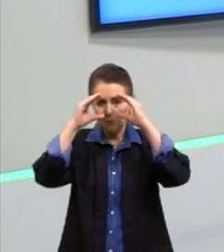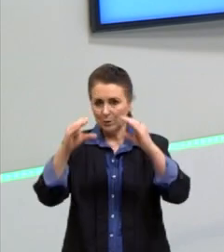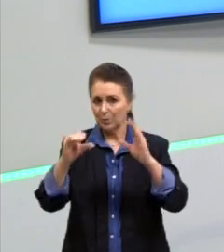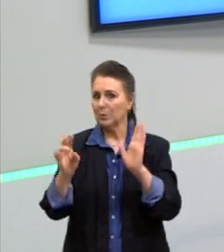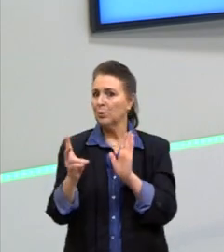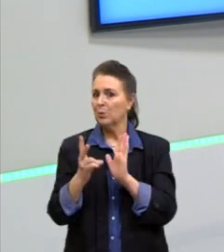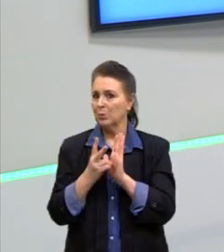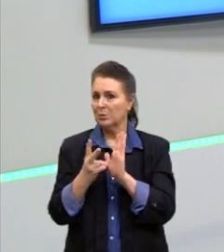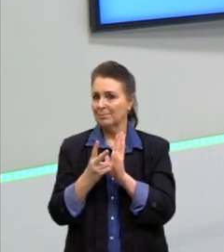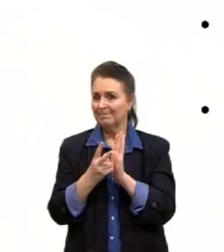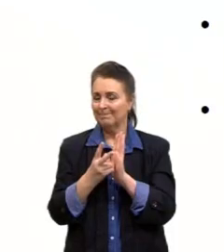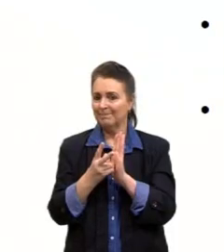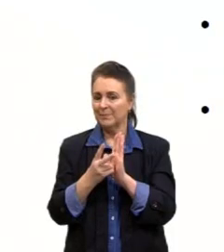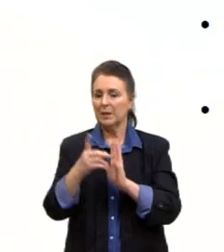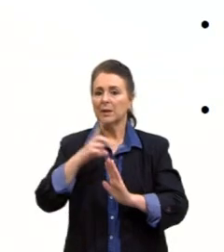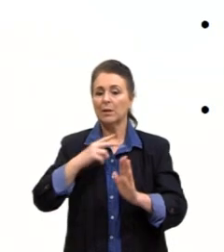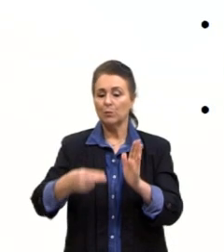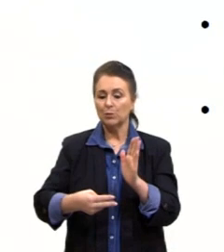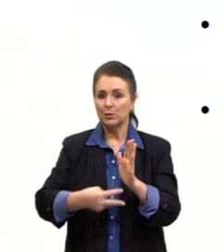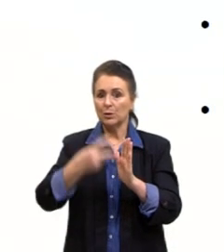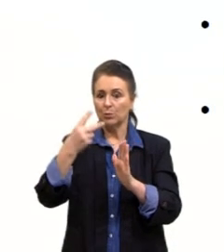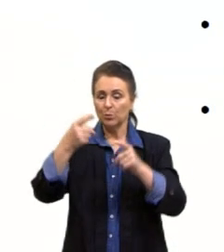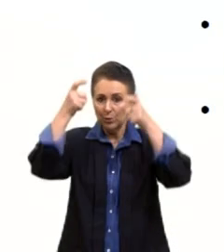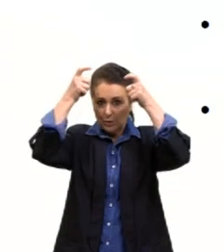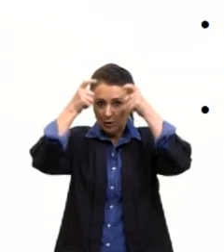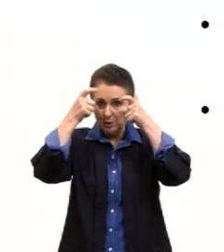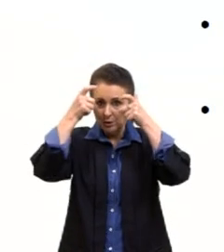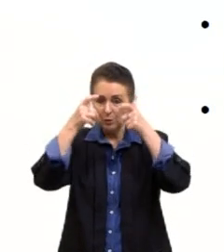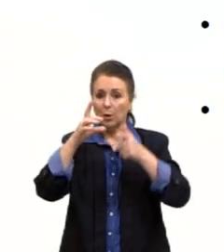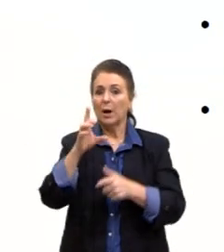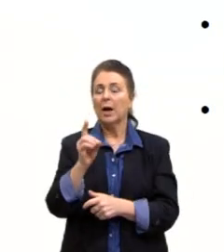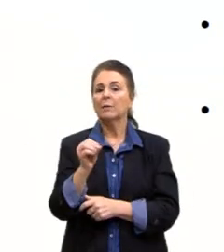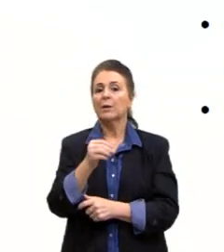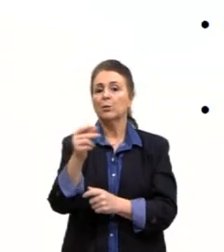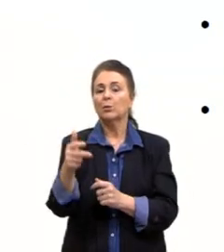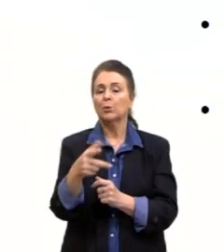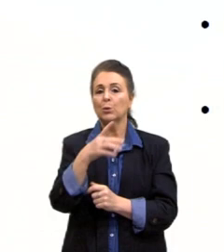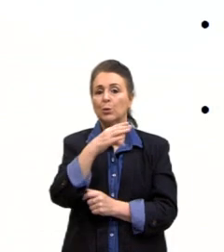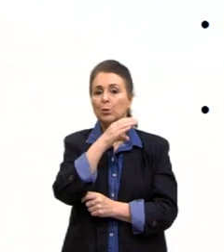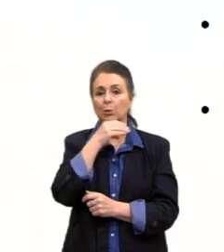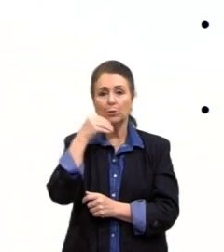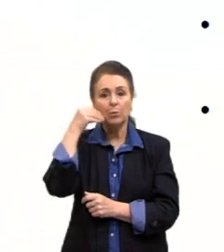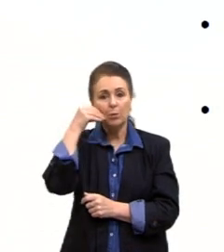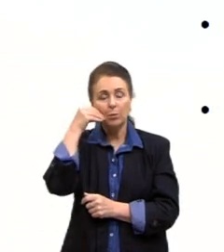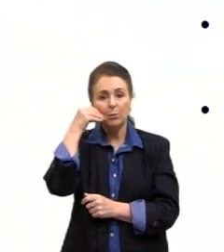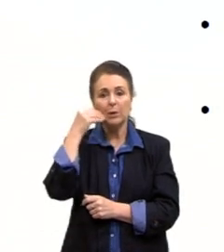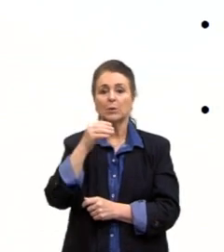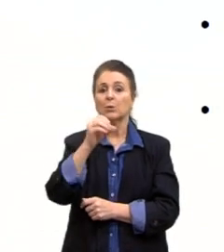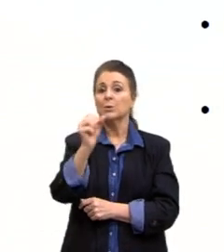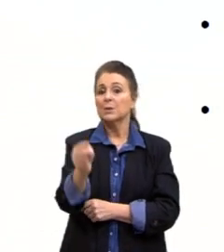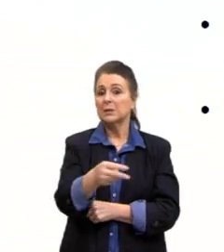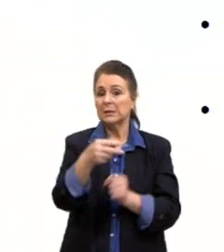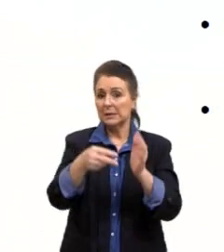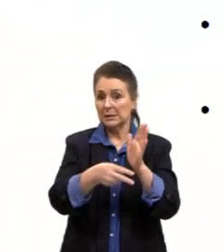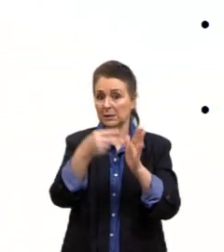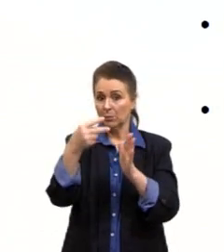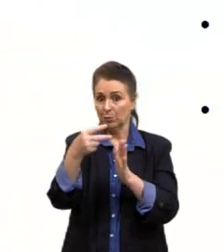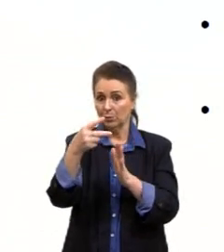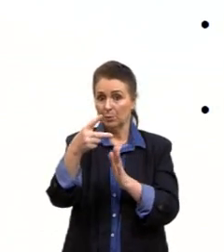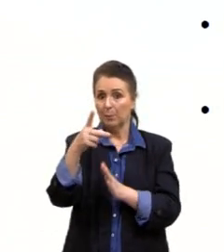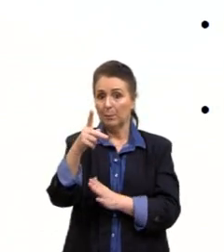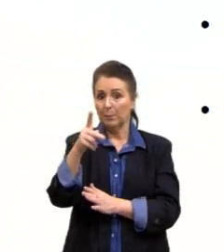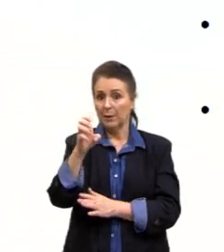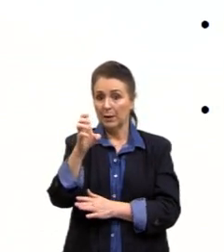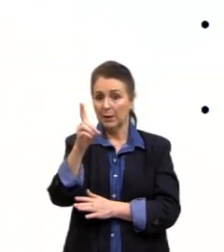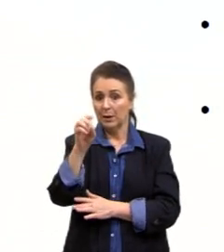E a gente teve o Segundo Reinado, que Dom Pedro II era o imperador. Se dá um golpe da maioridade em 1840,